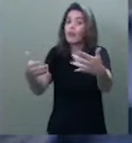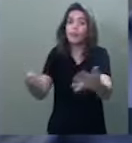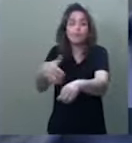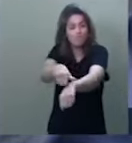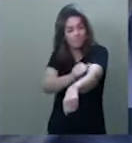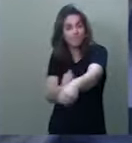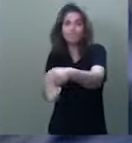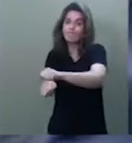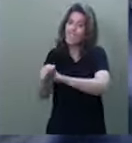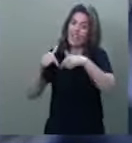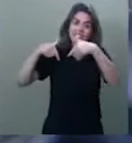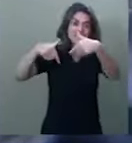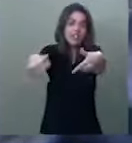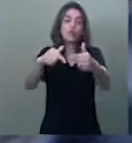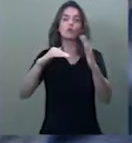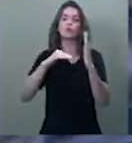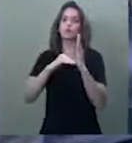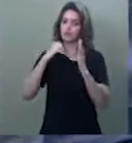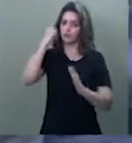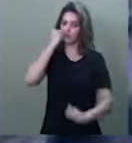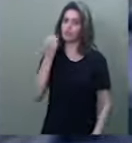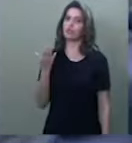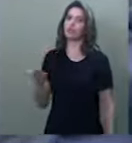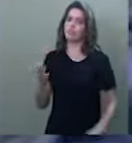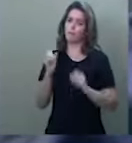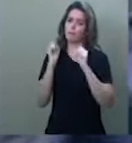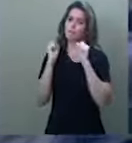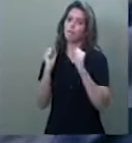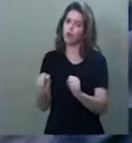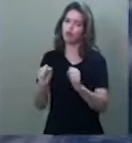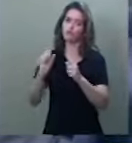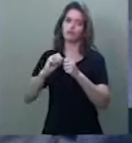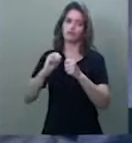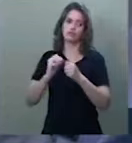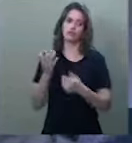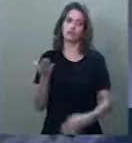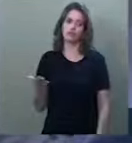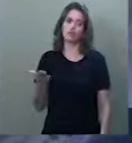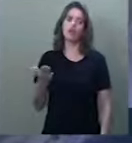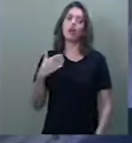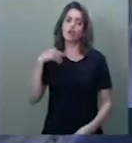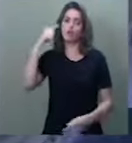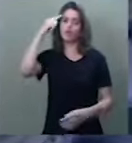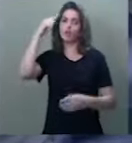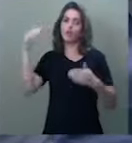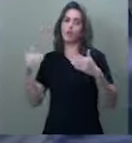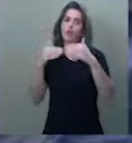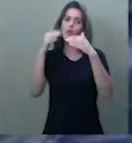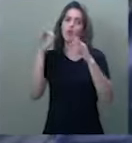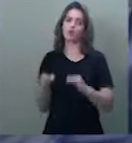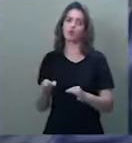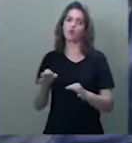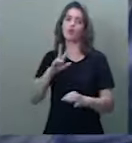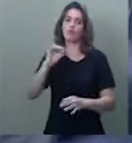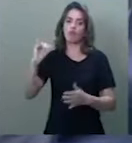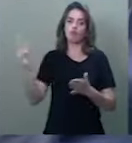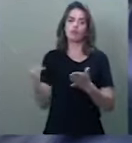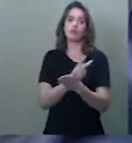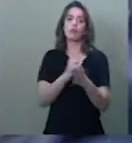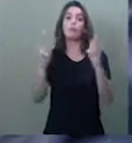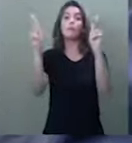atitude. E o Senado Federal pode fazer esse papel. Aí sim, aí eu concordo com o senador Flávio, vai haver uma